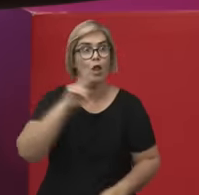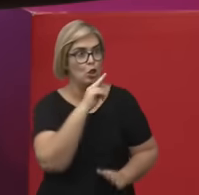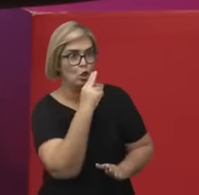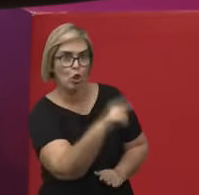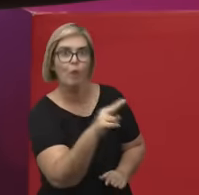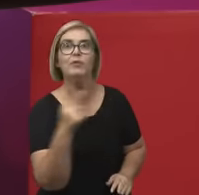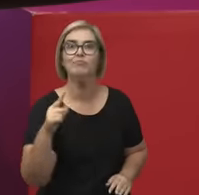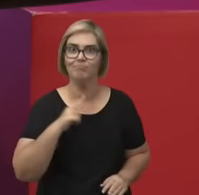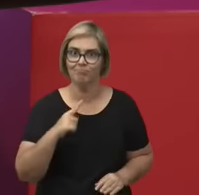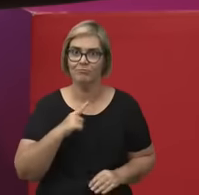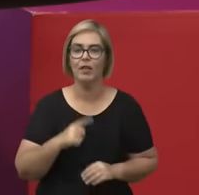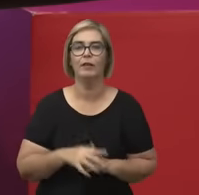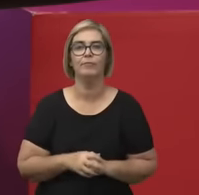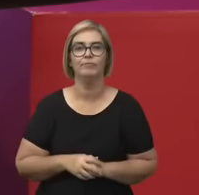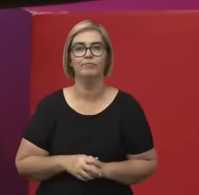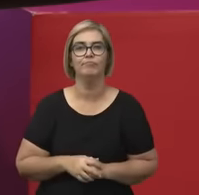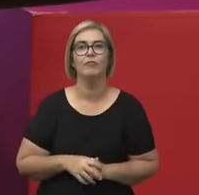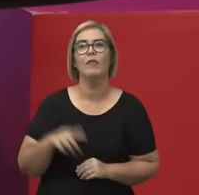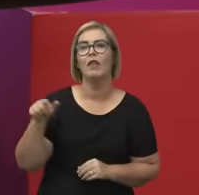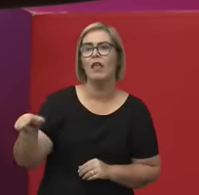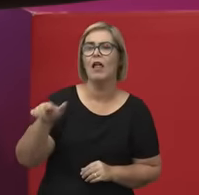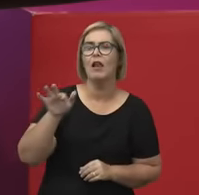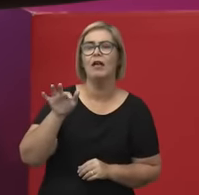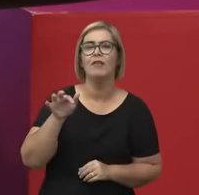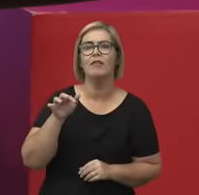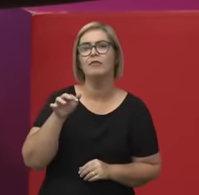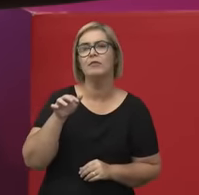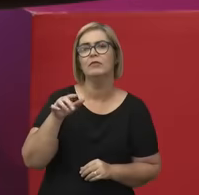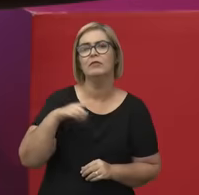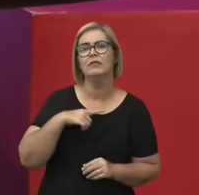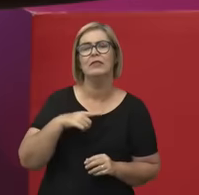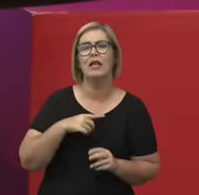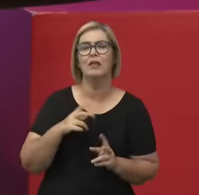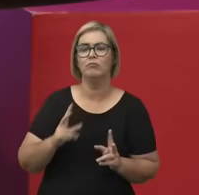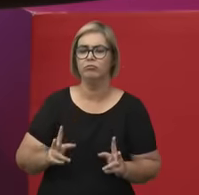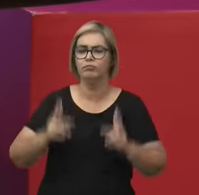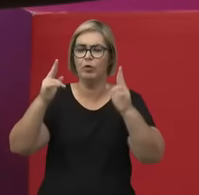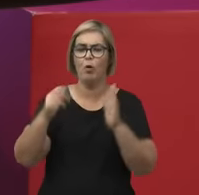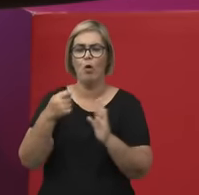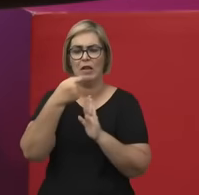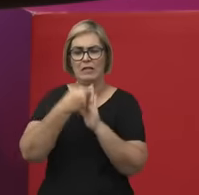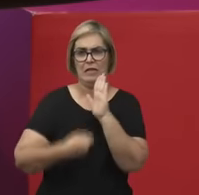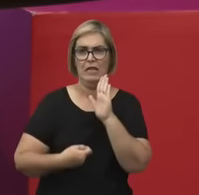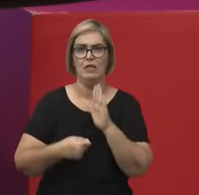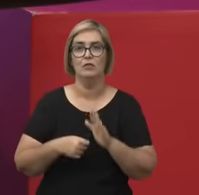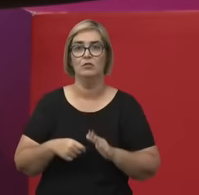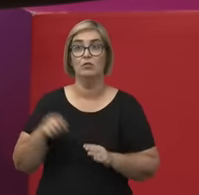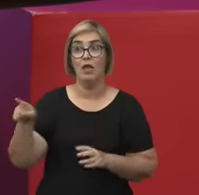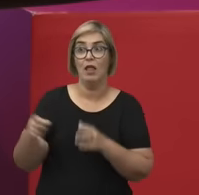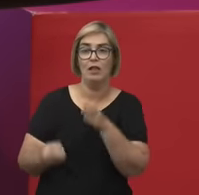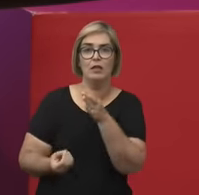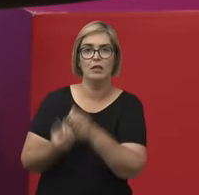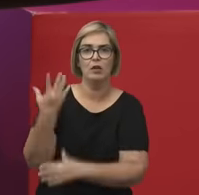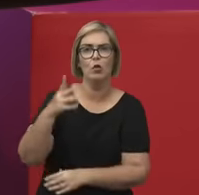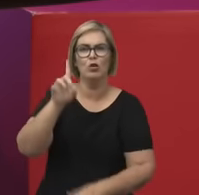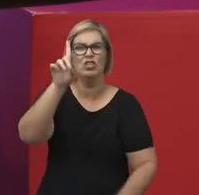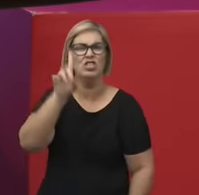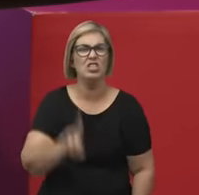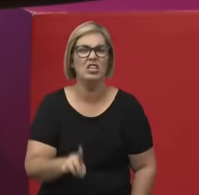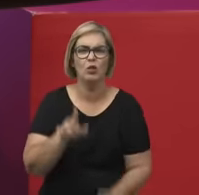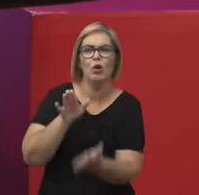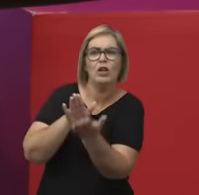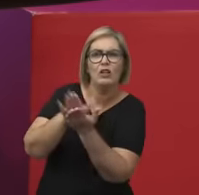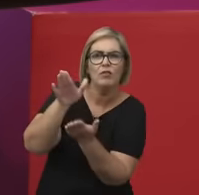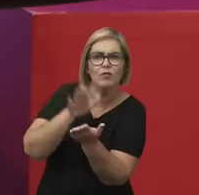E a Francisca, senhorinha, escreveu diversos ensaios porque, justamente, ela era fundadora, diretora, editora,